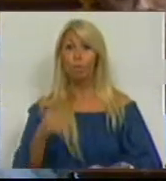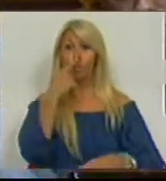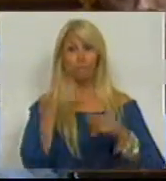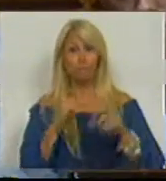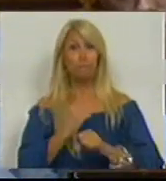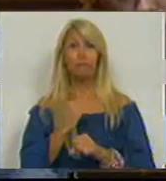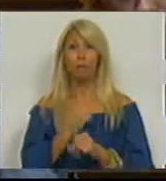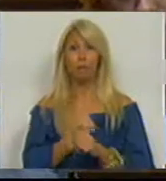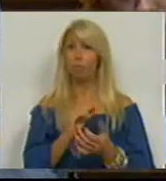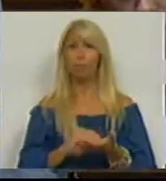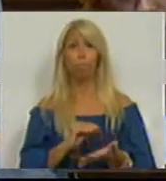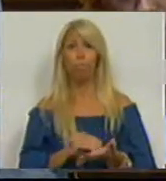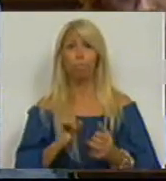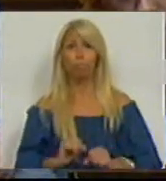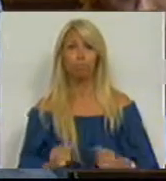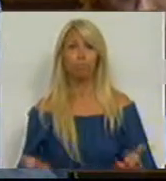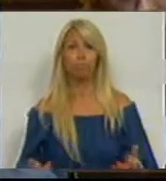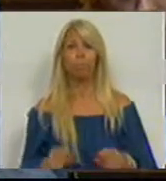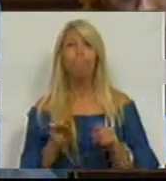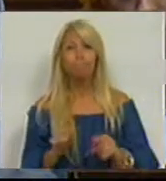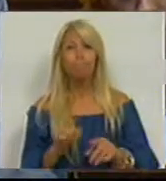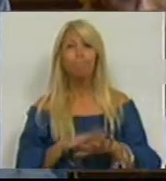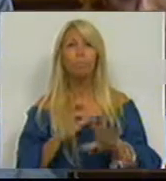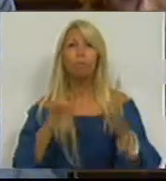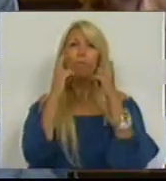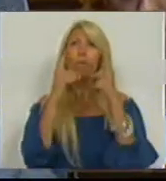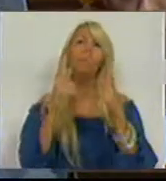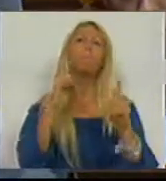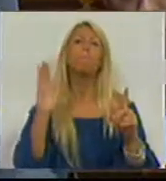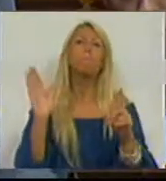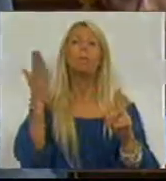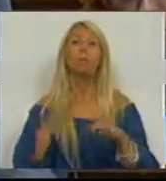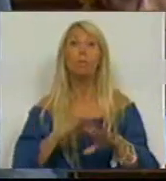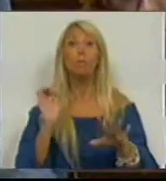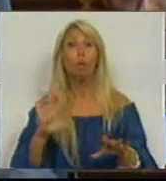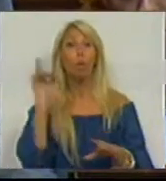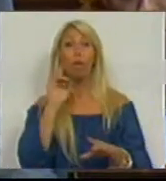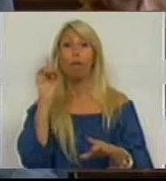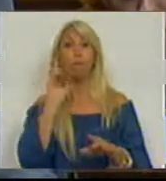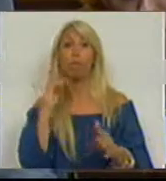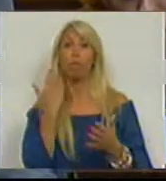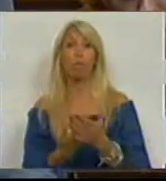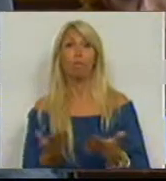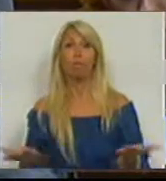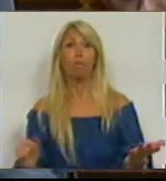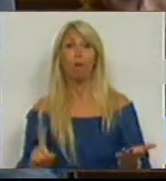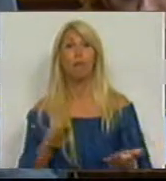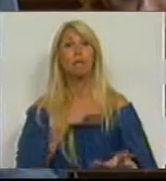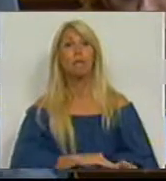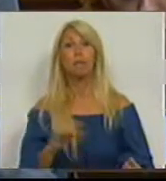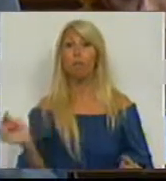são pobres e isso deve-se sobretudo à desvalorização do salário